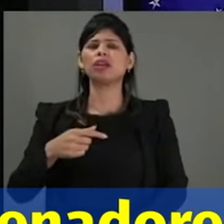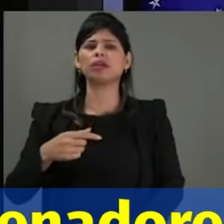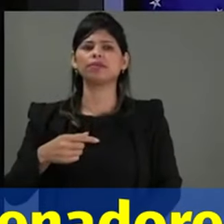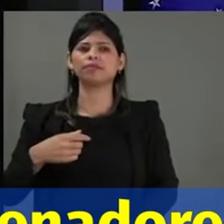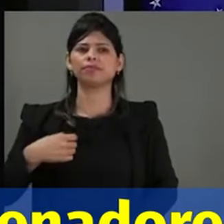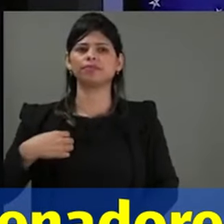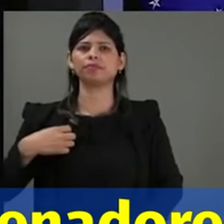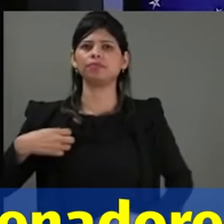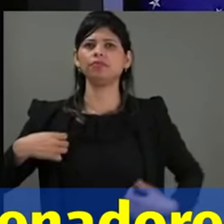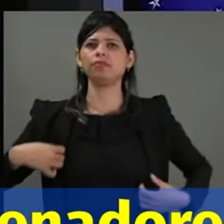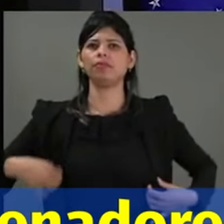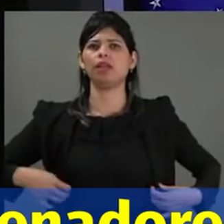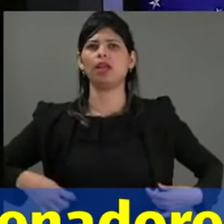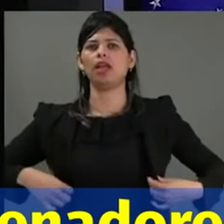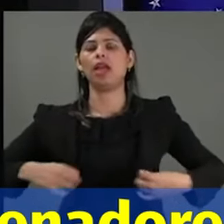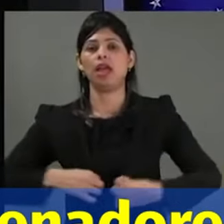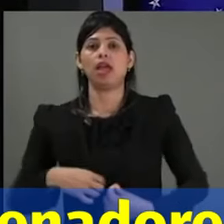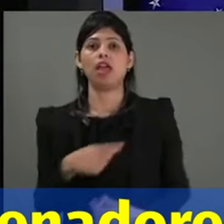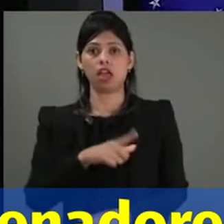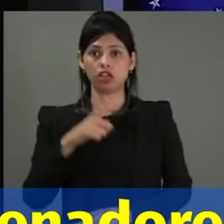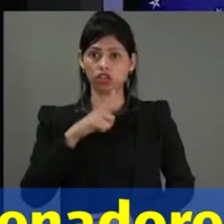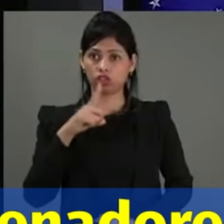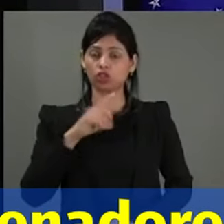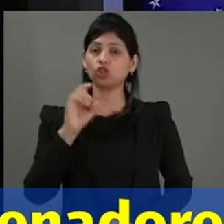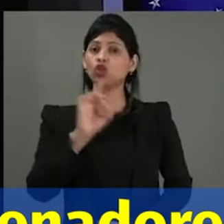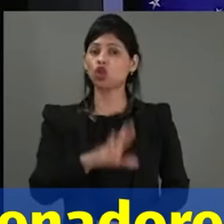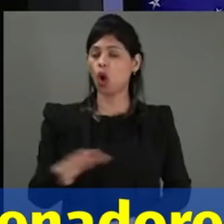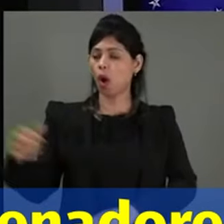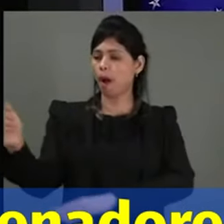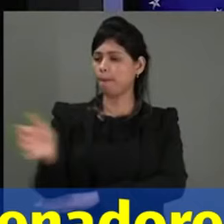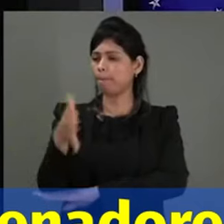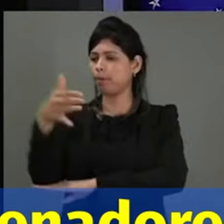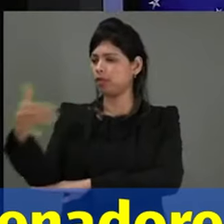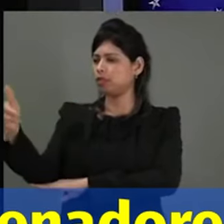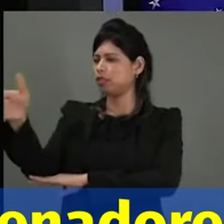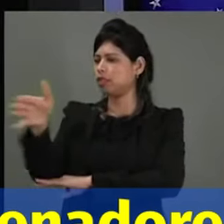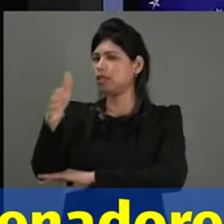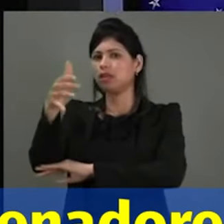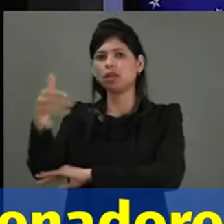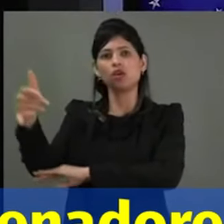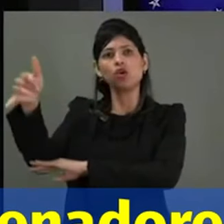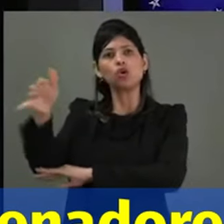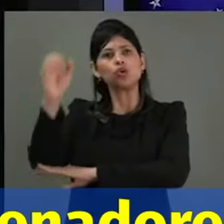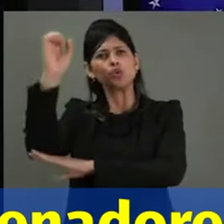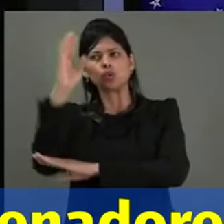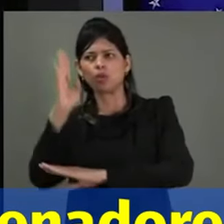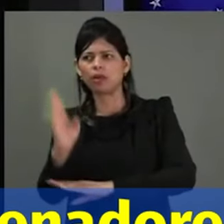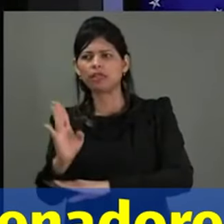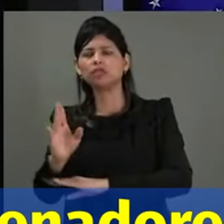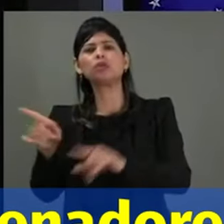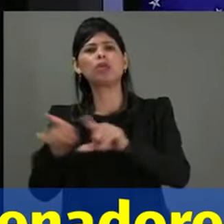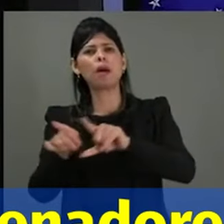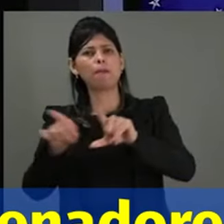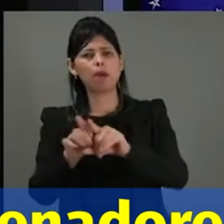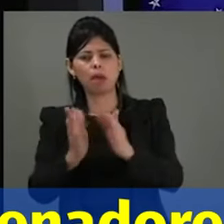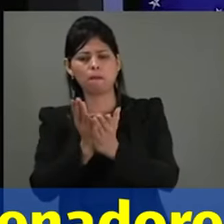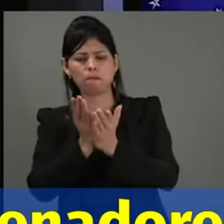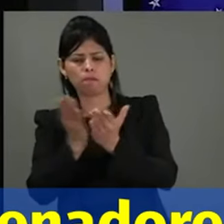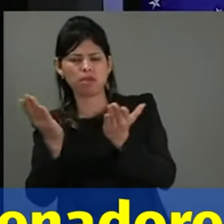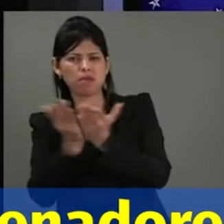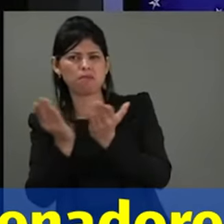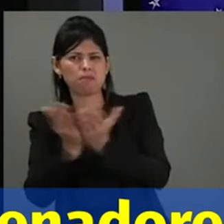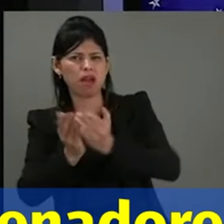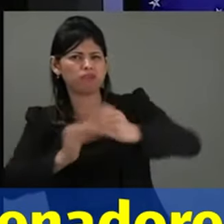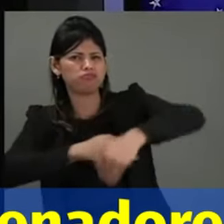bandeira do Brasil, Bíblia, e mesmo assim, considerado como terroristas perigosos. Que